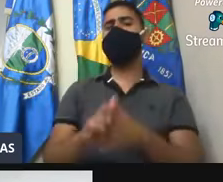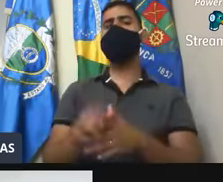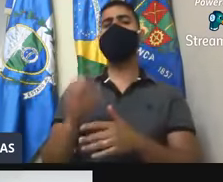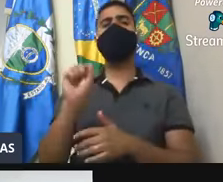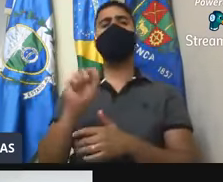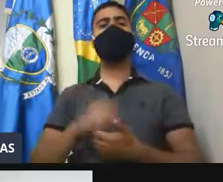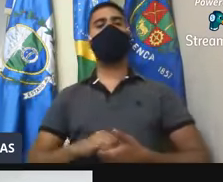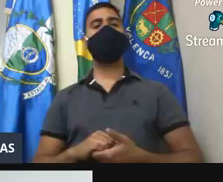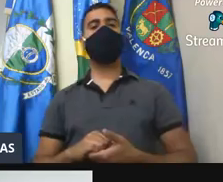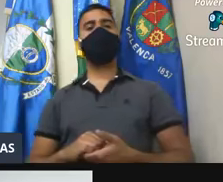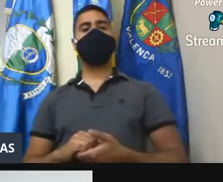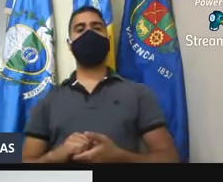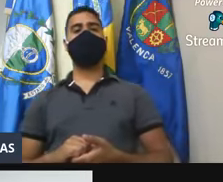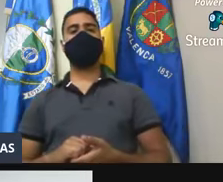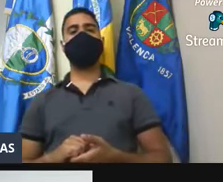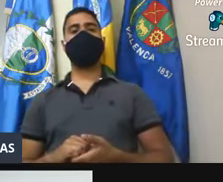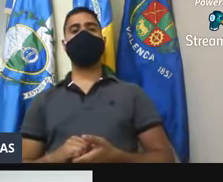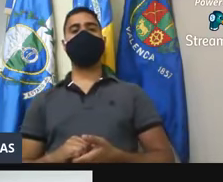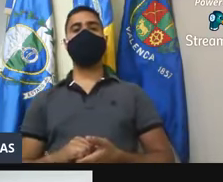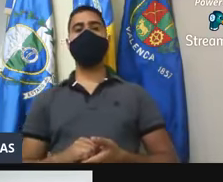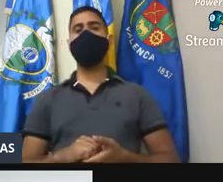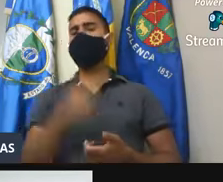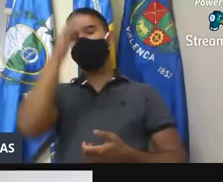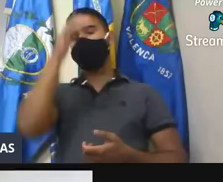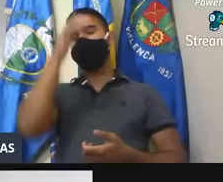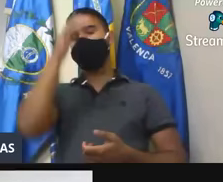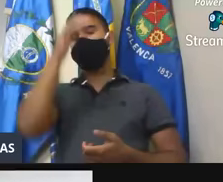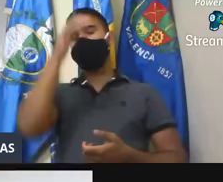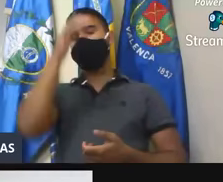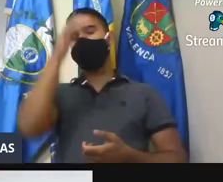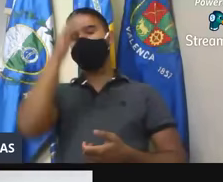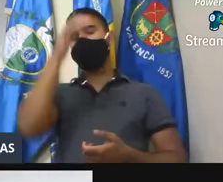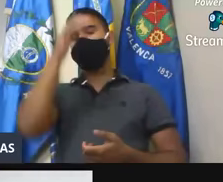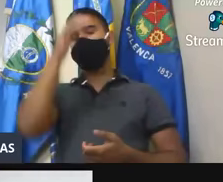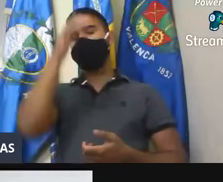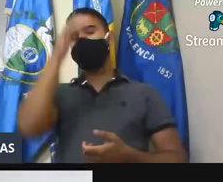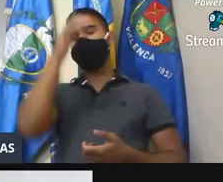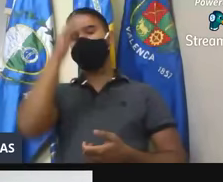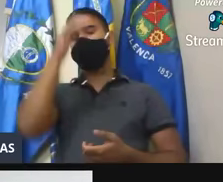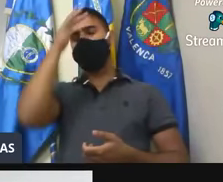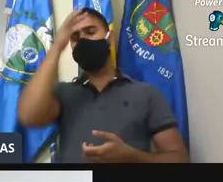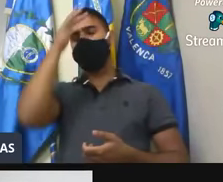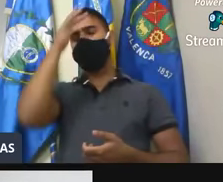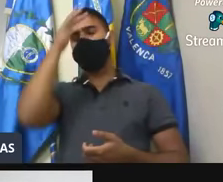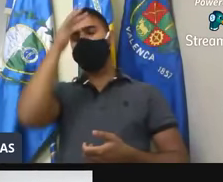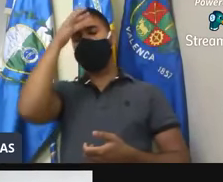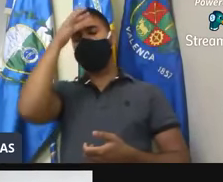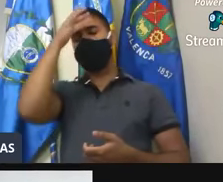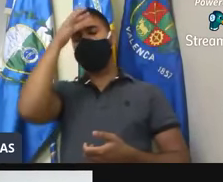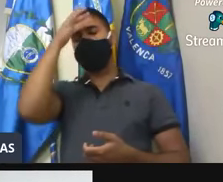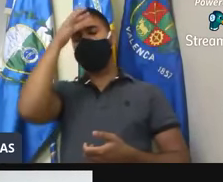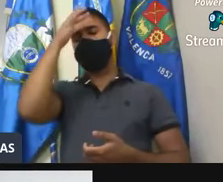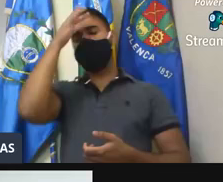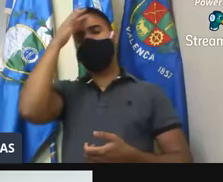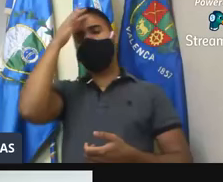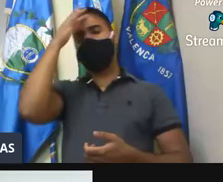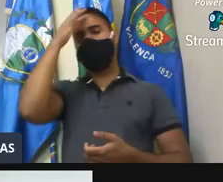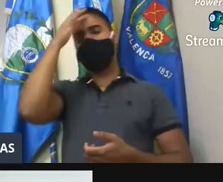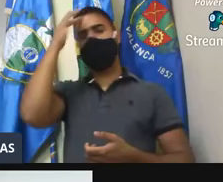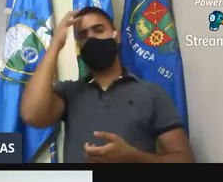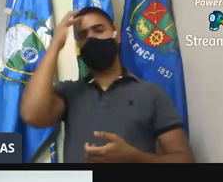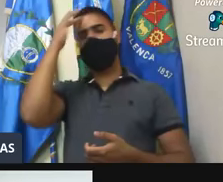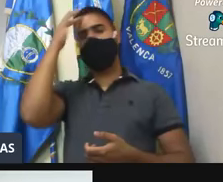espontânea, de uma maneira independente, o vídeo que o Beto diretor do